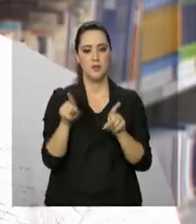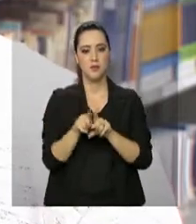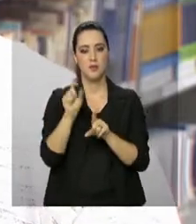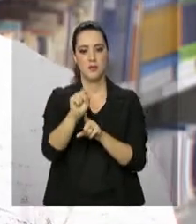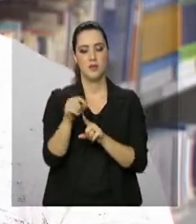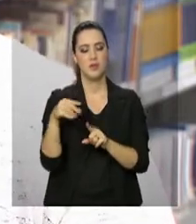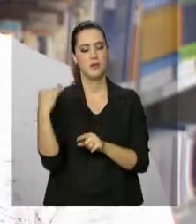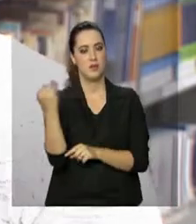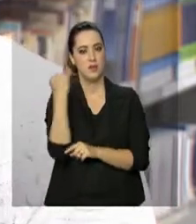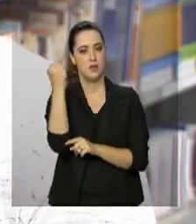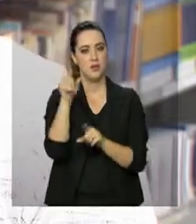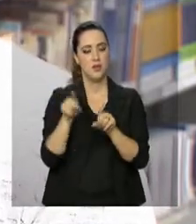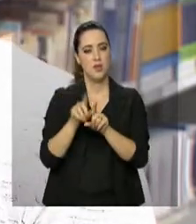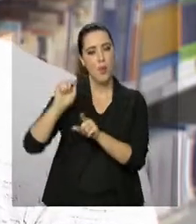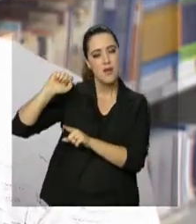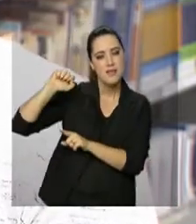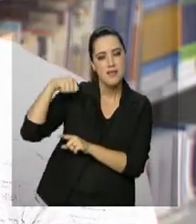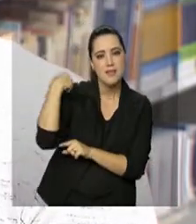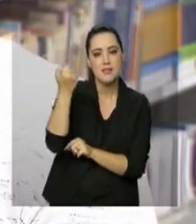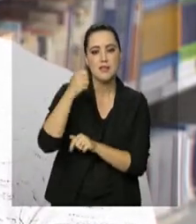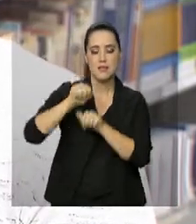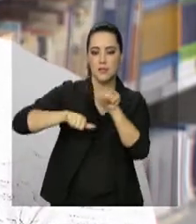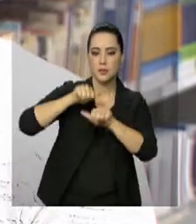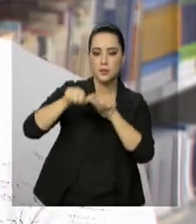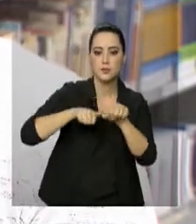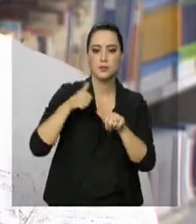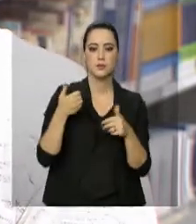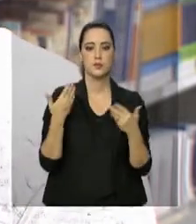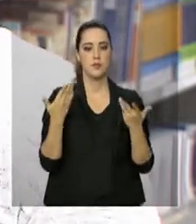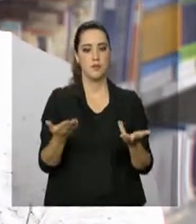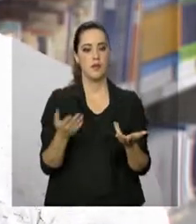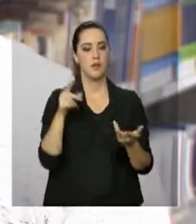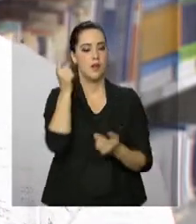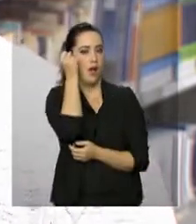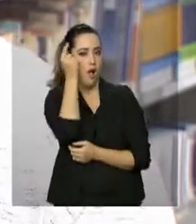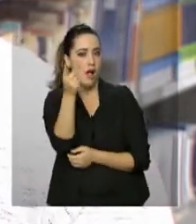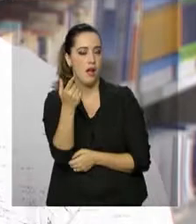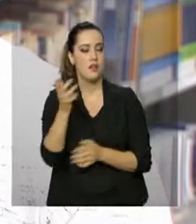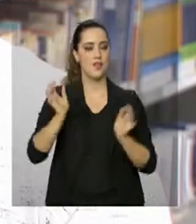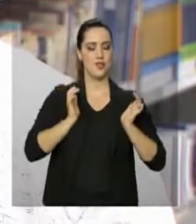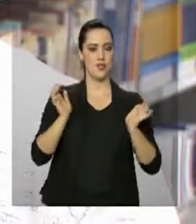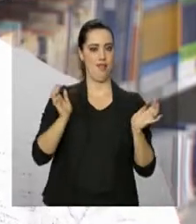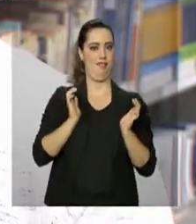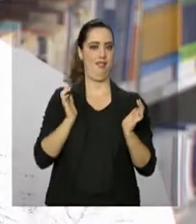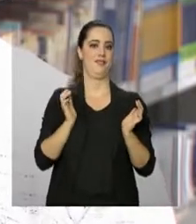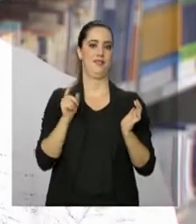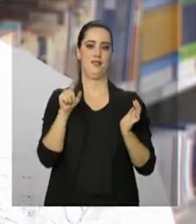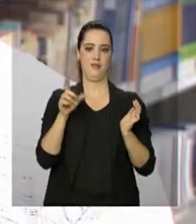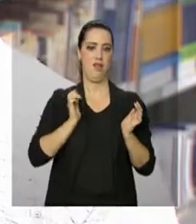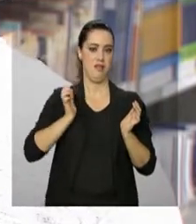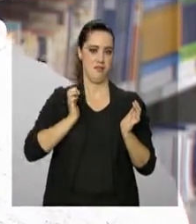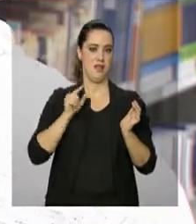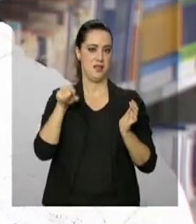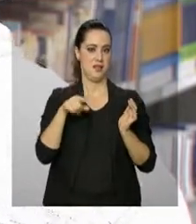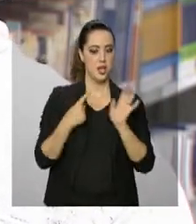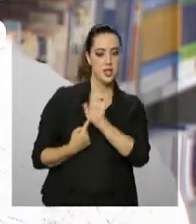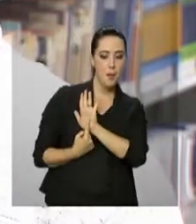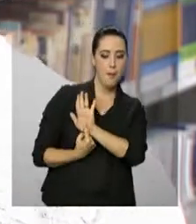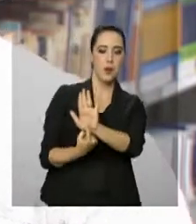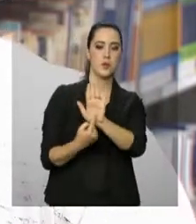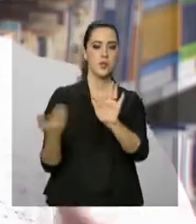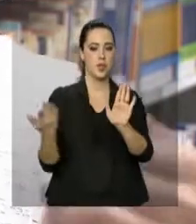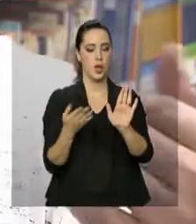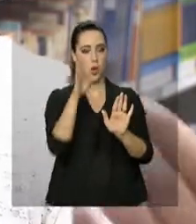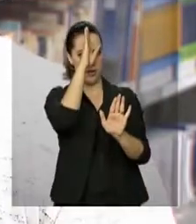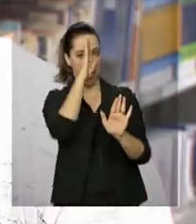a forma como esse símbolo passou a ser representado. A ideia de riqueza, expressa agora